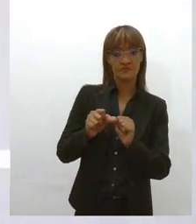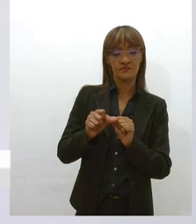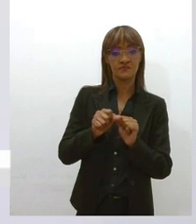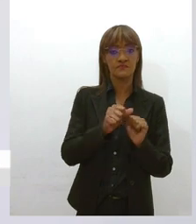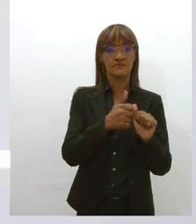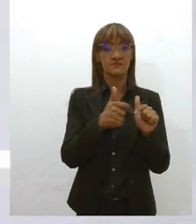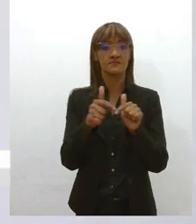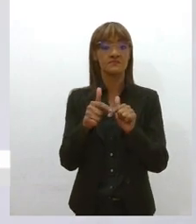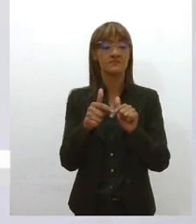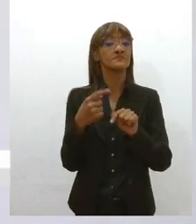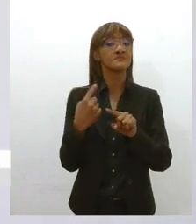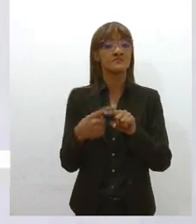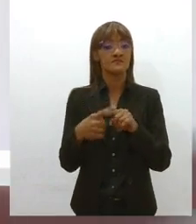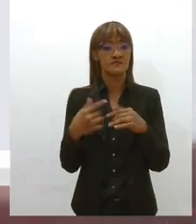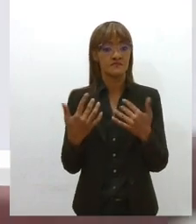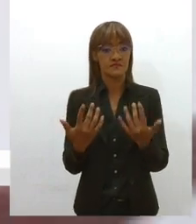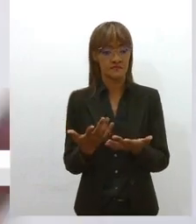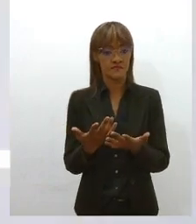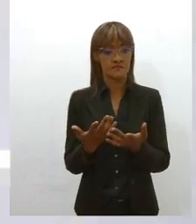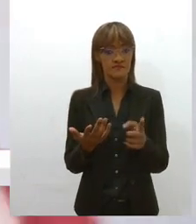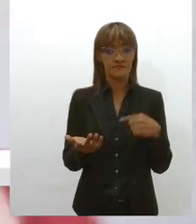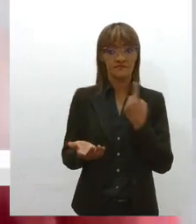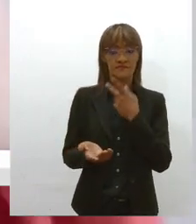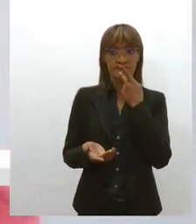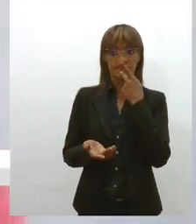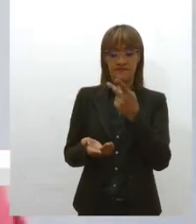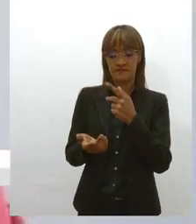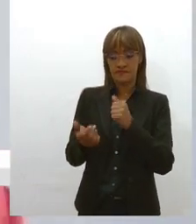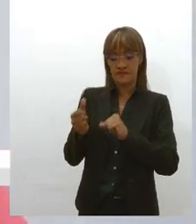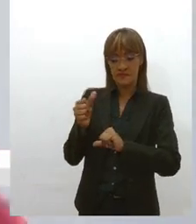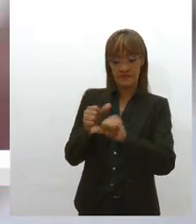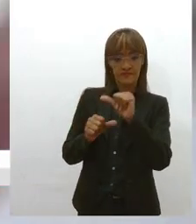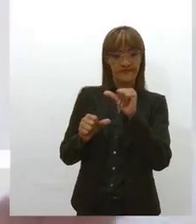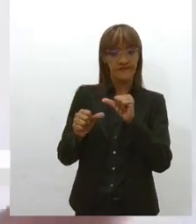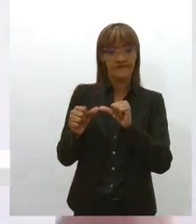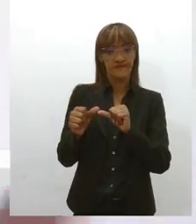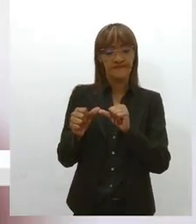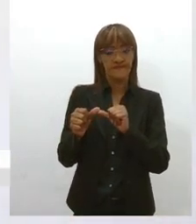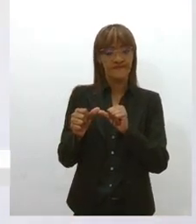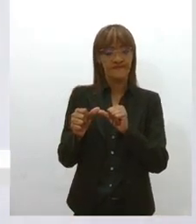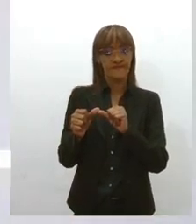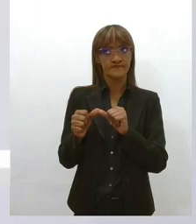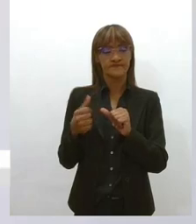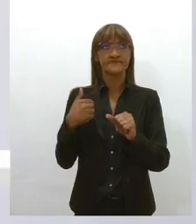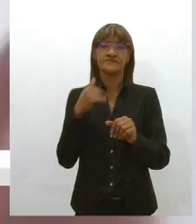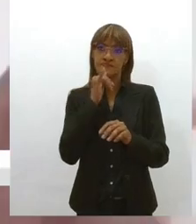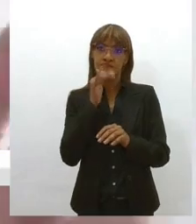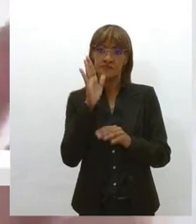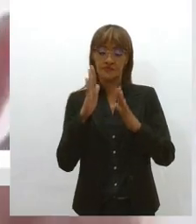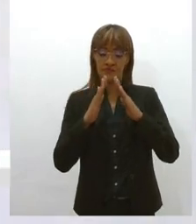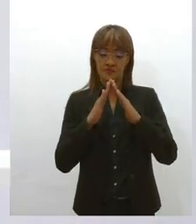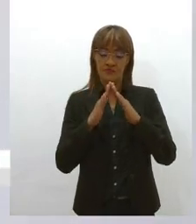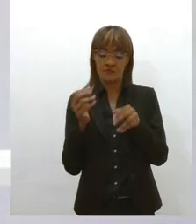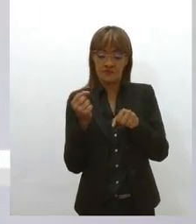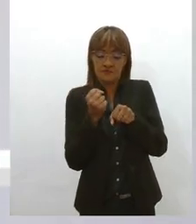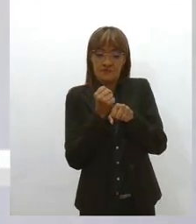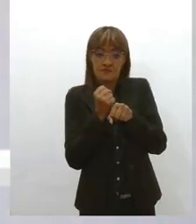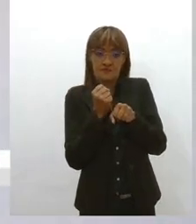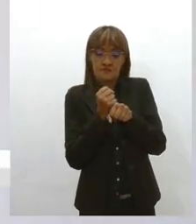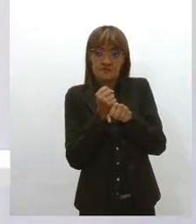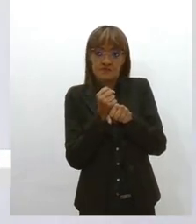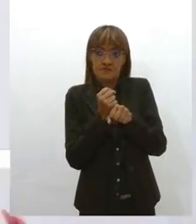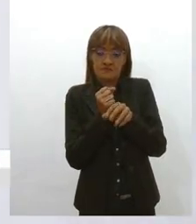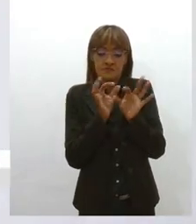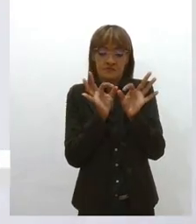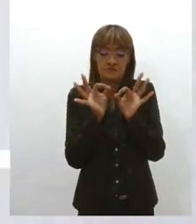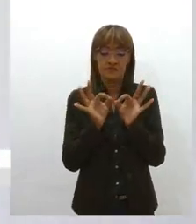Porque, grosso modo, quando a gente fala de reforma, se a gente pensar assim, vou reformar a minha casa, ainda que seja um retoque, em